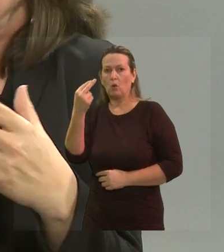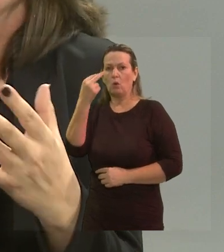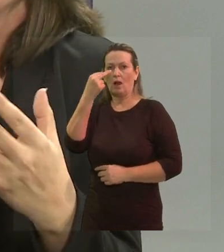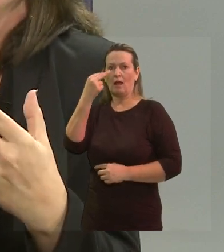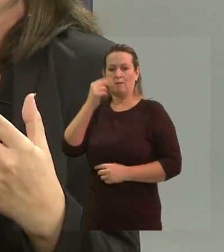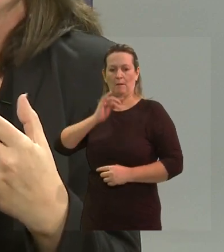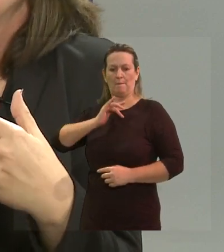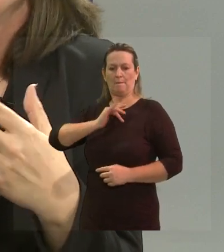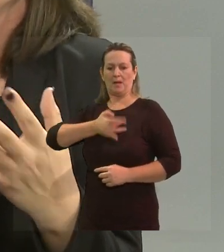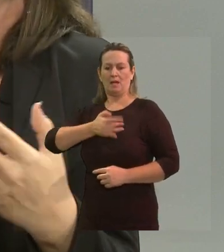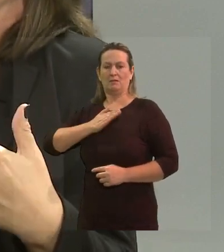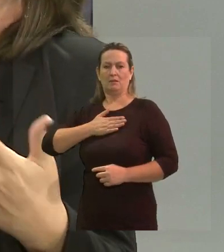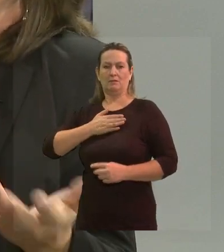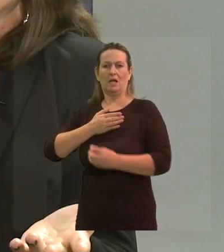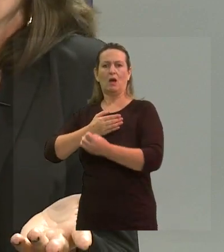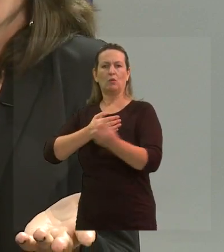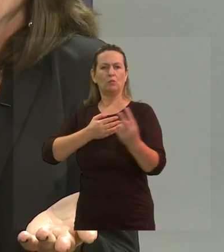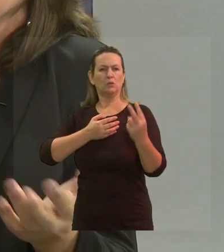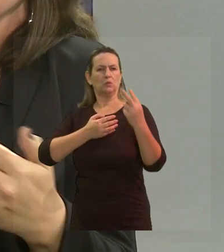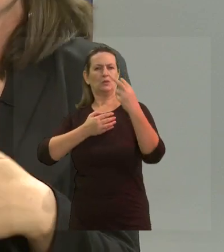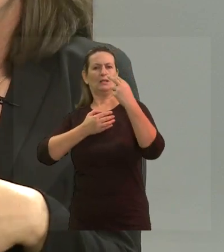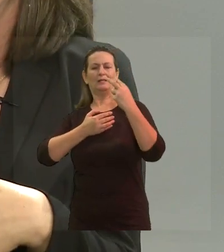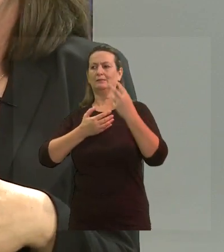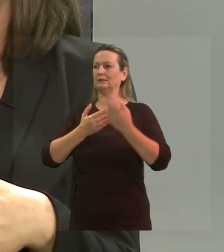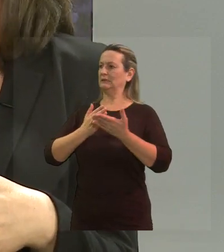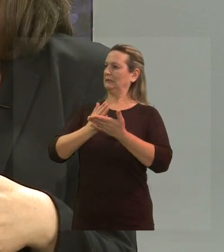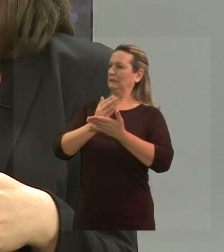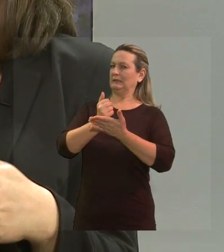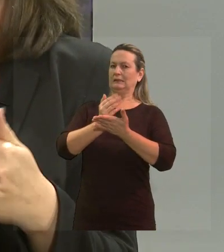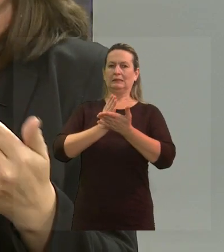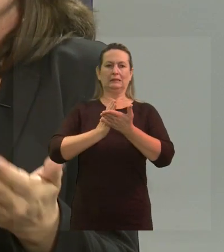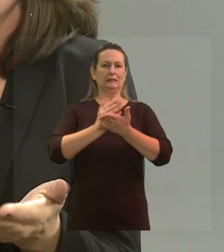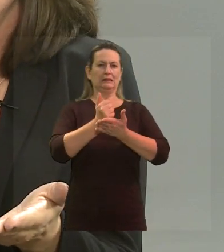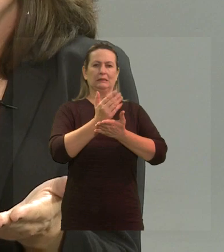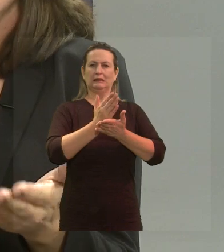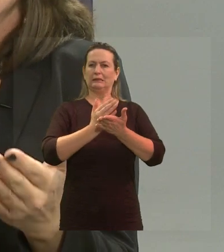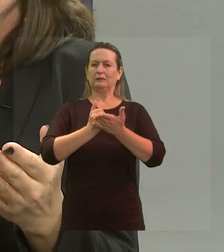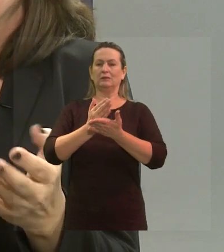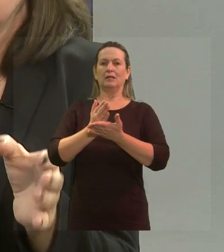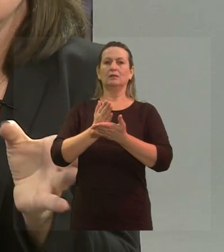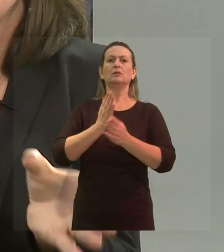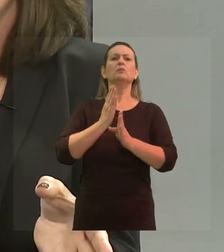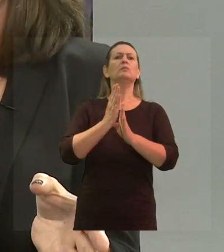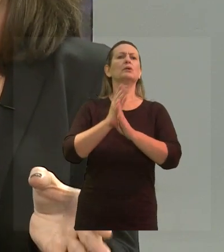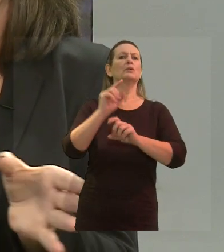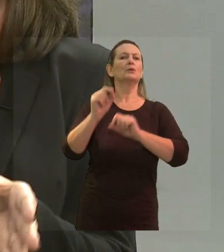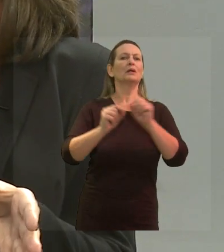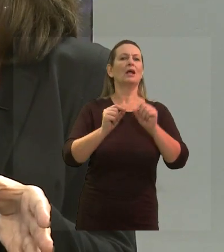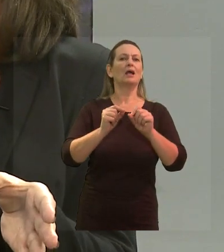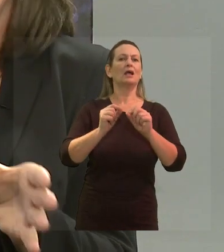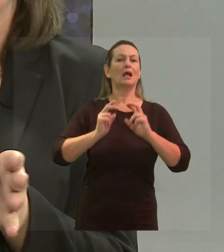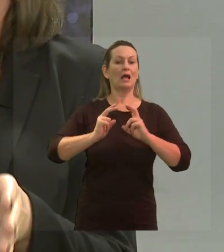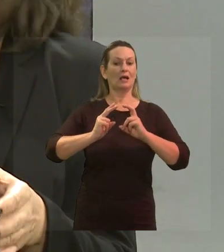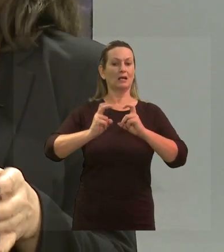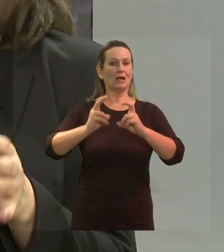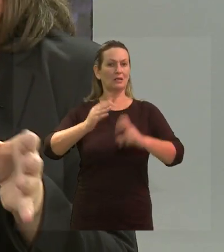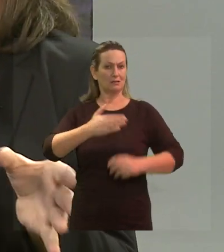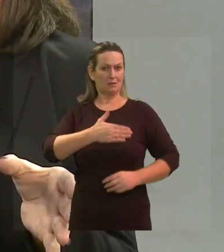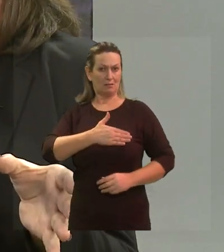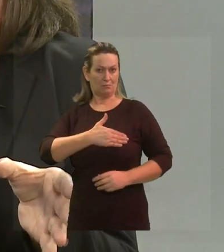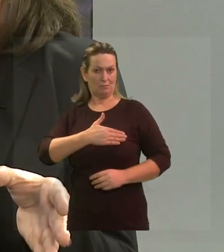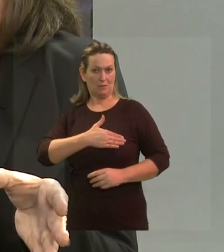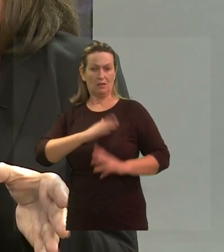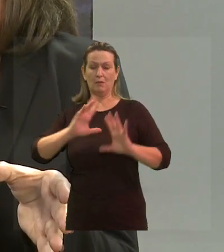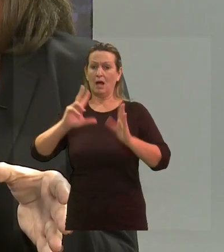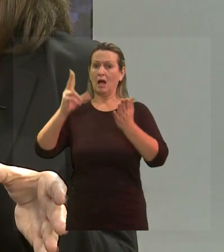com desconforto. Por que esse desconforto? Porque você pode, por exemplo, câncer de mama acontece, não acontece só